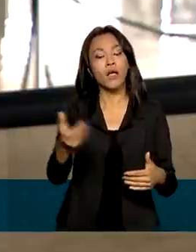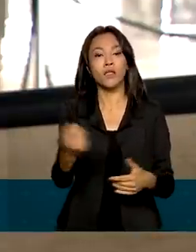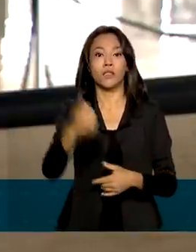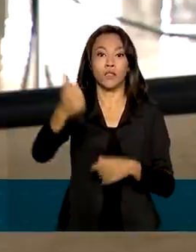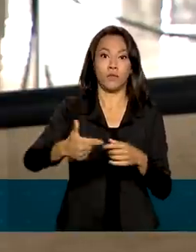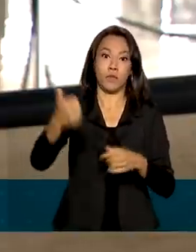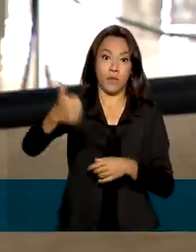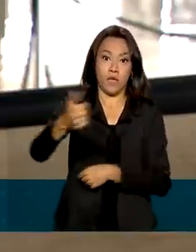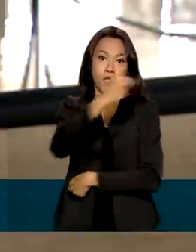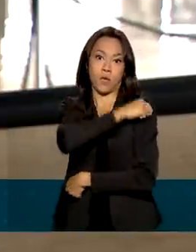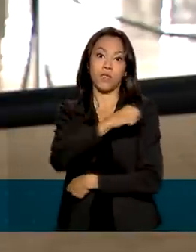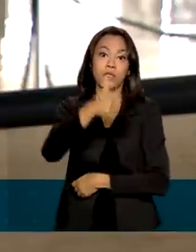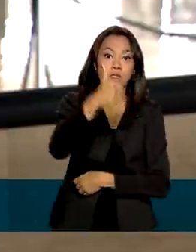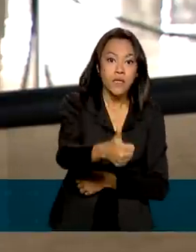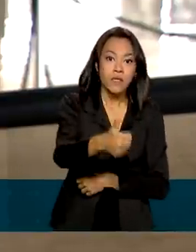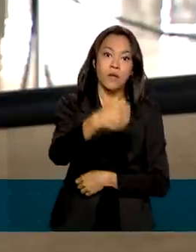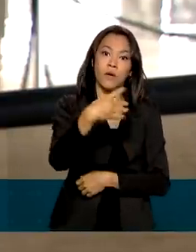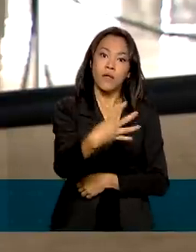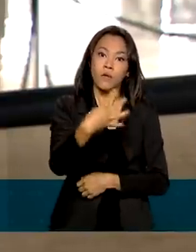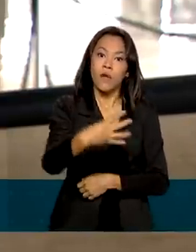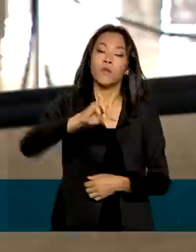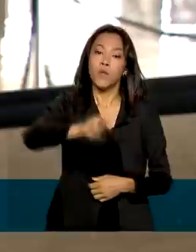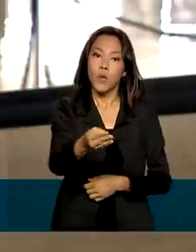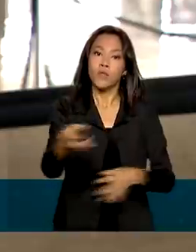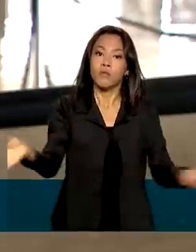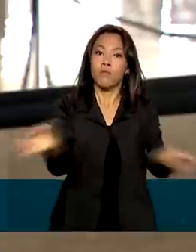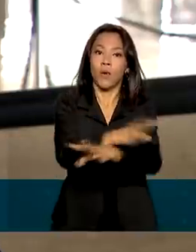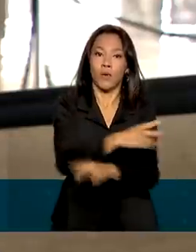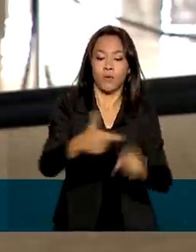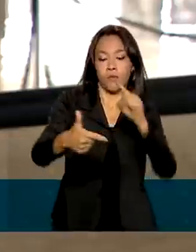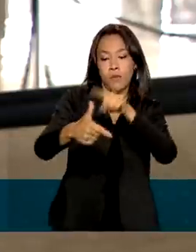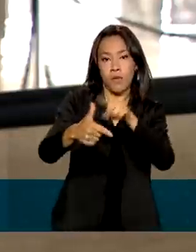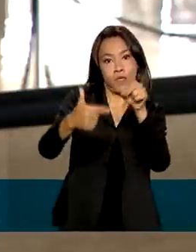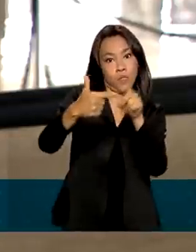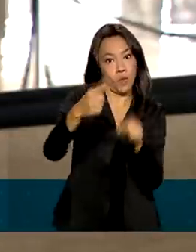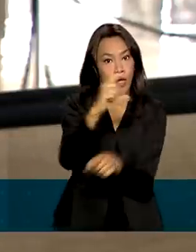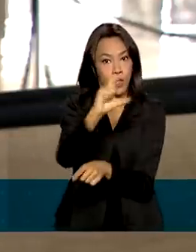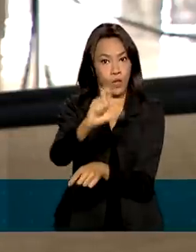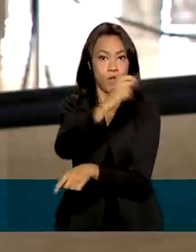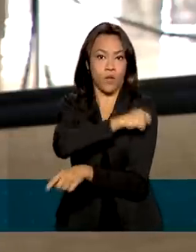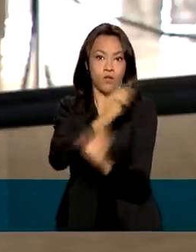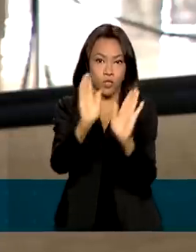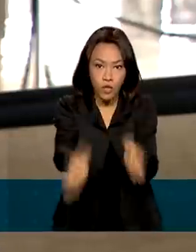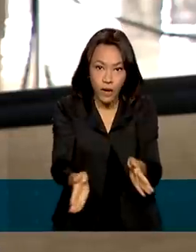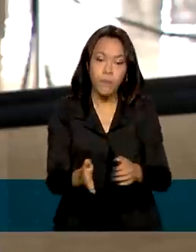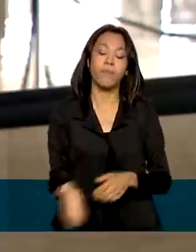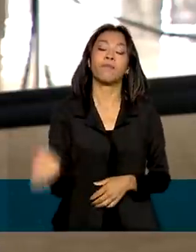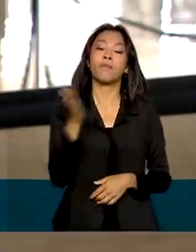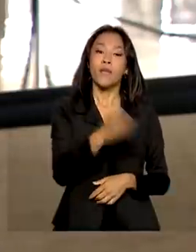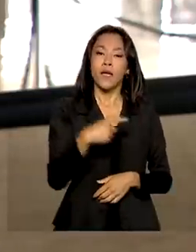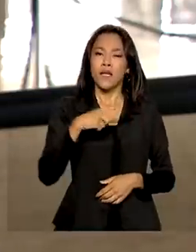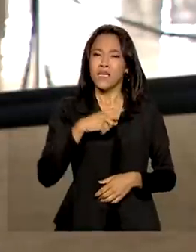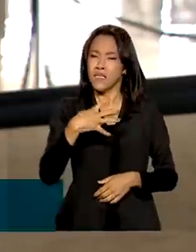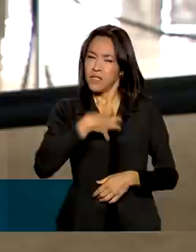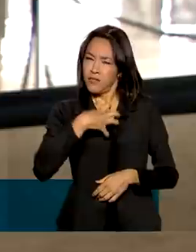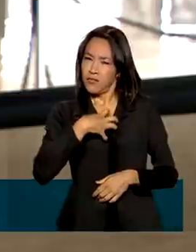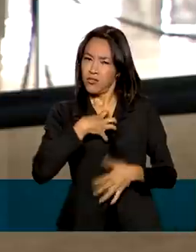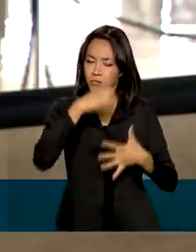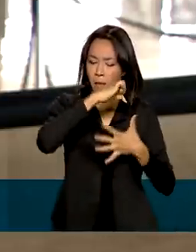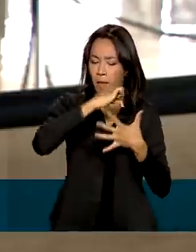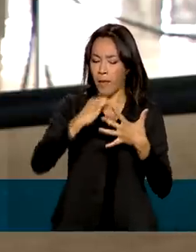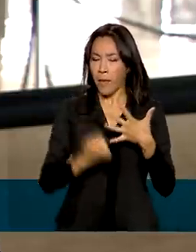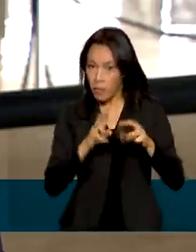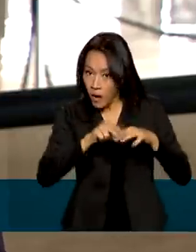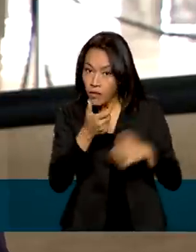milhões completaram o esquema vacinal. Possíveis efeitos adversos das vacinas estão sendo monitorados tanto pelo